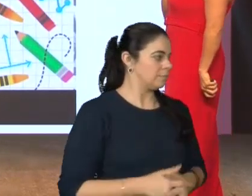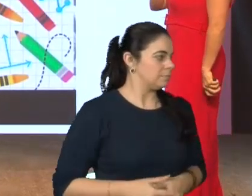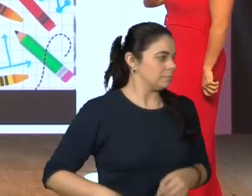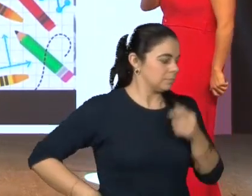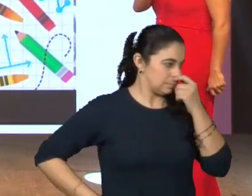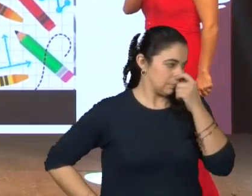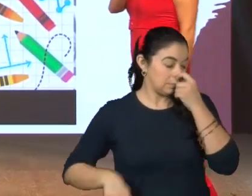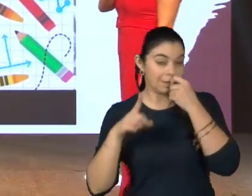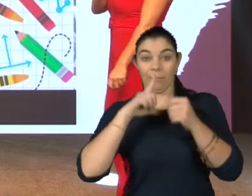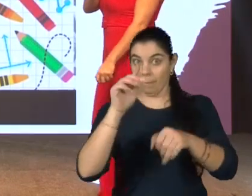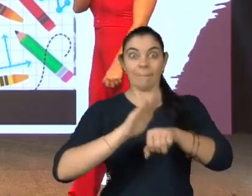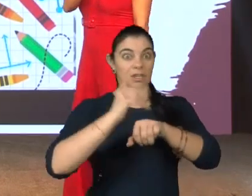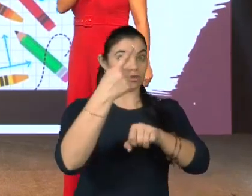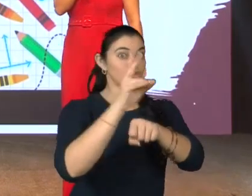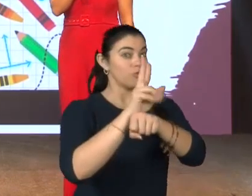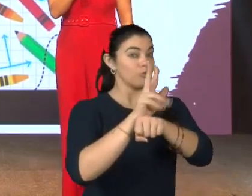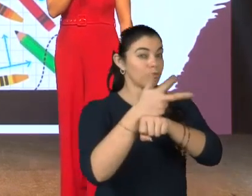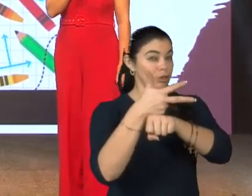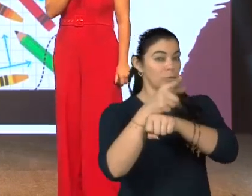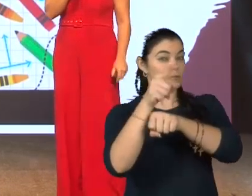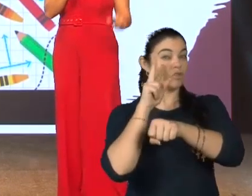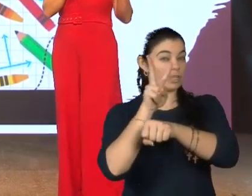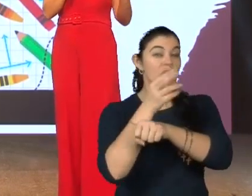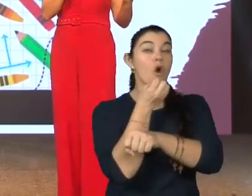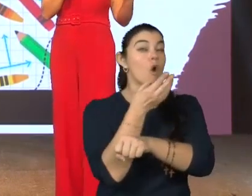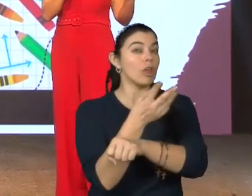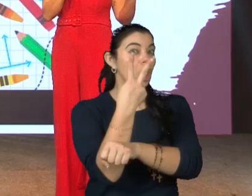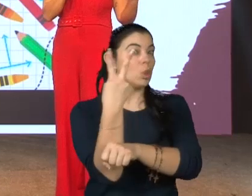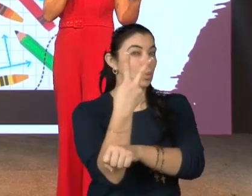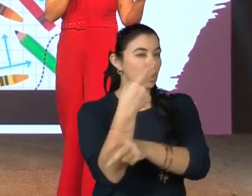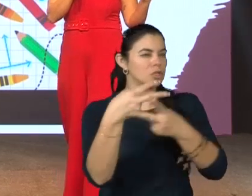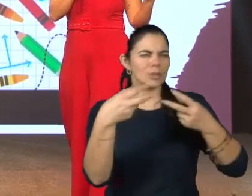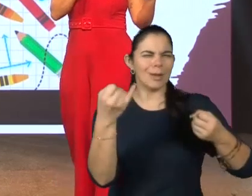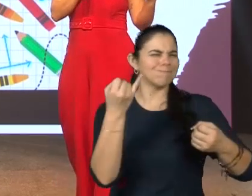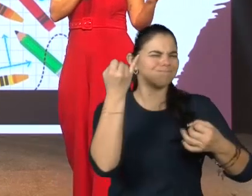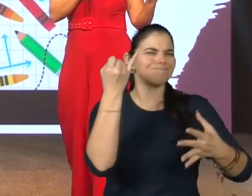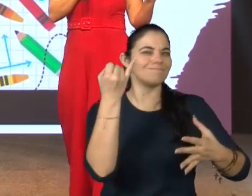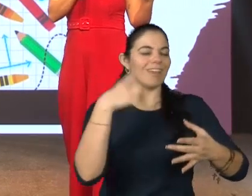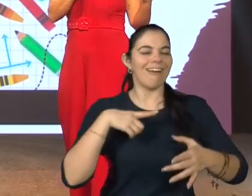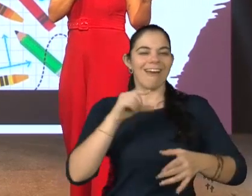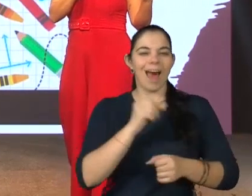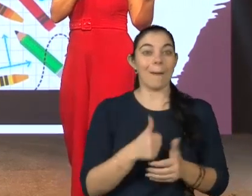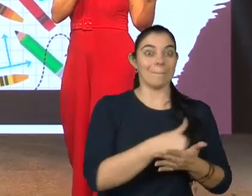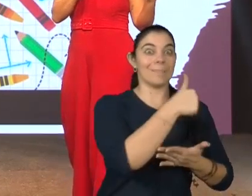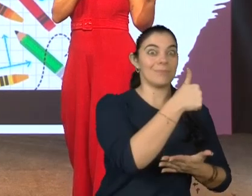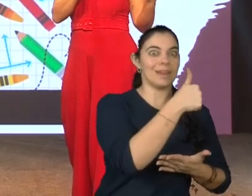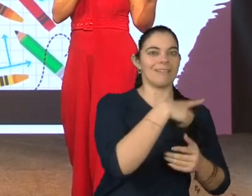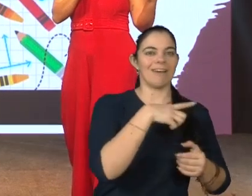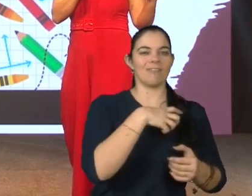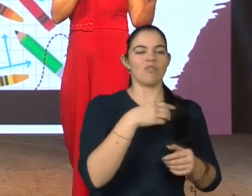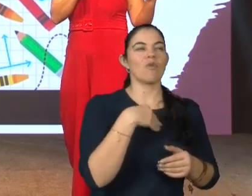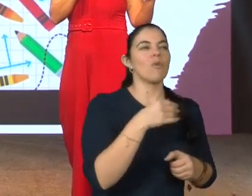E agora eu vou rodar mais um vídeo que vai contar para vocês duas situações muito importantes. A primeira, de uma criança com um